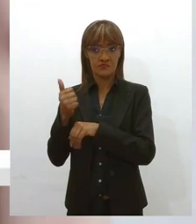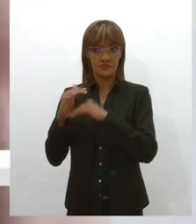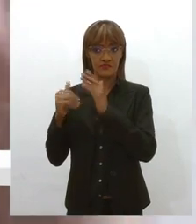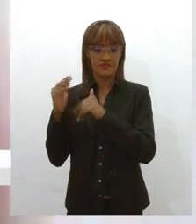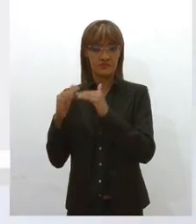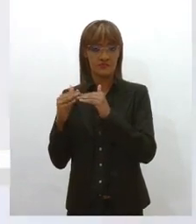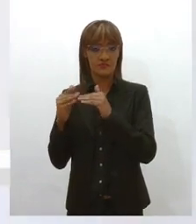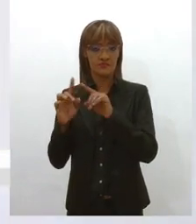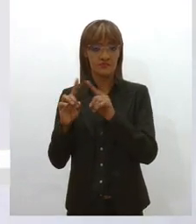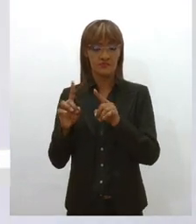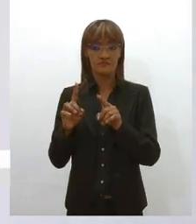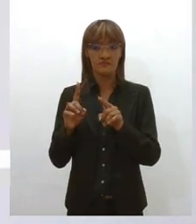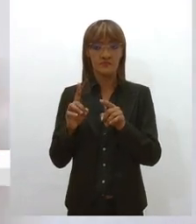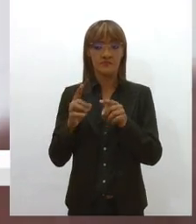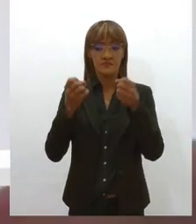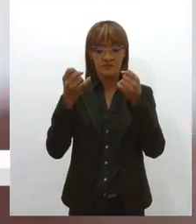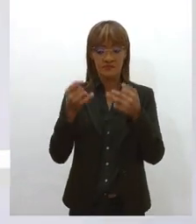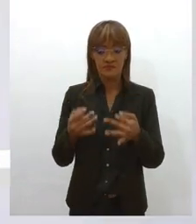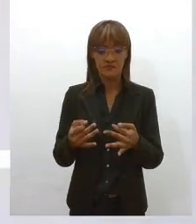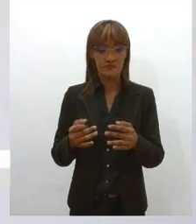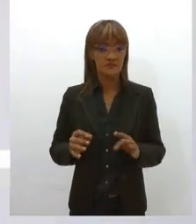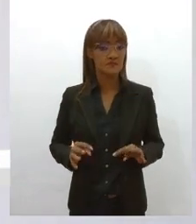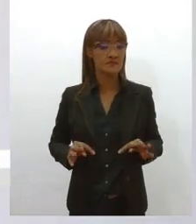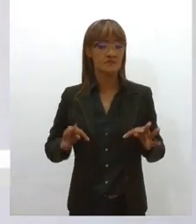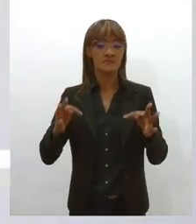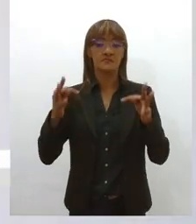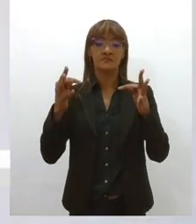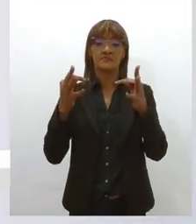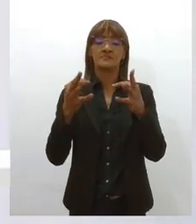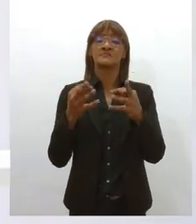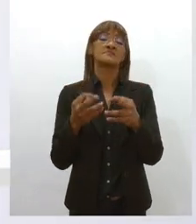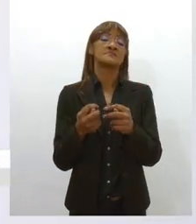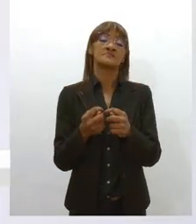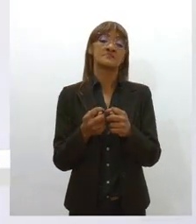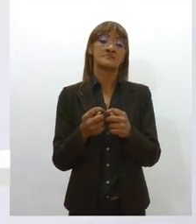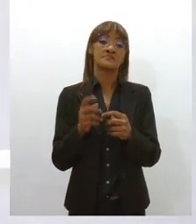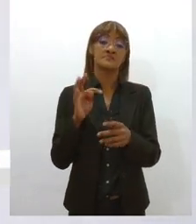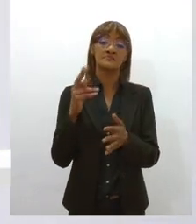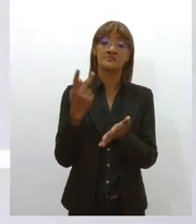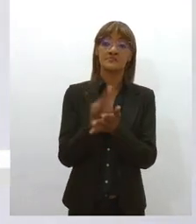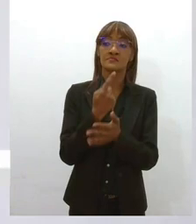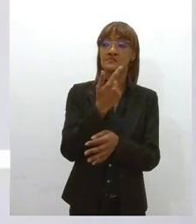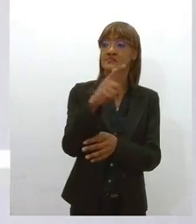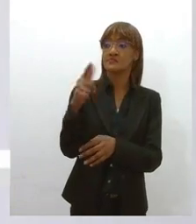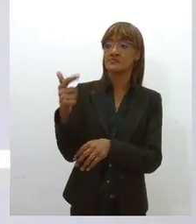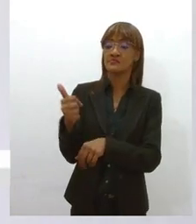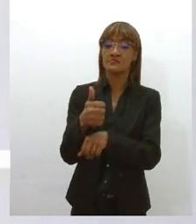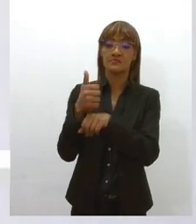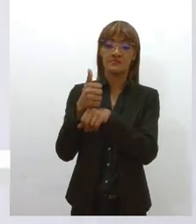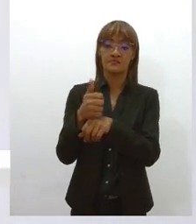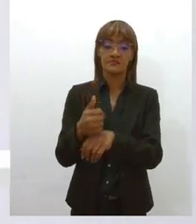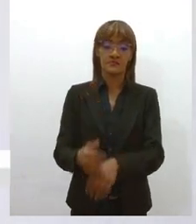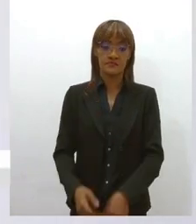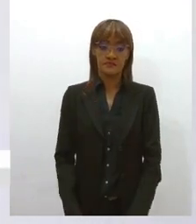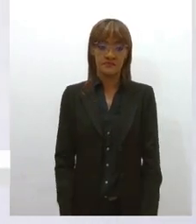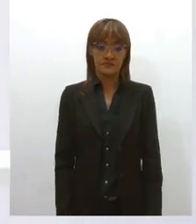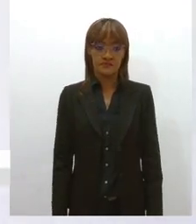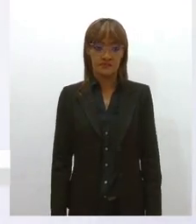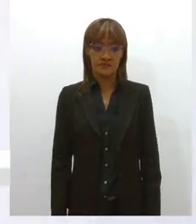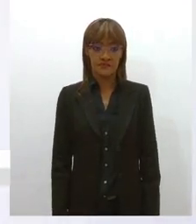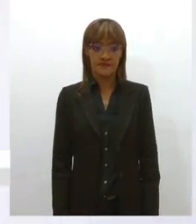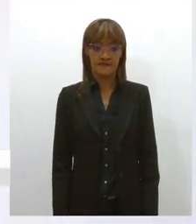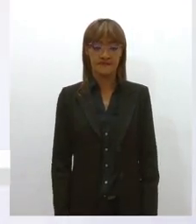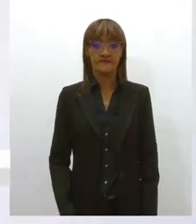de um coletivo maior, portanto, não estamos imunes àquilo que acontece com os demais trabalhadores, então, parte do